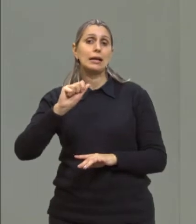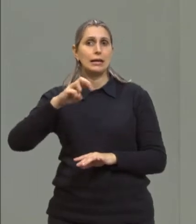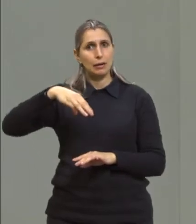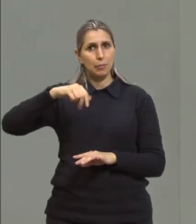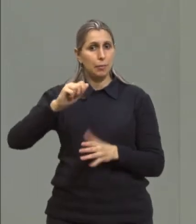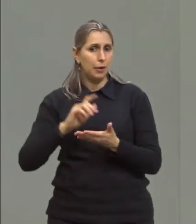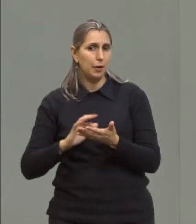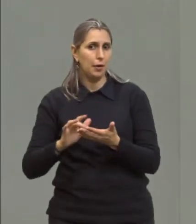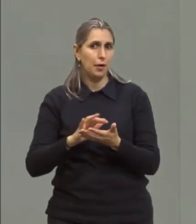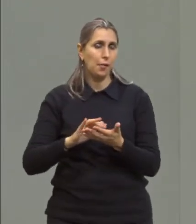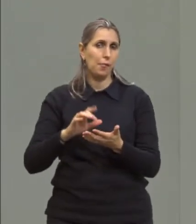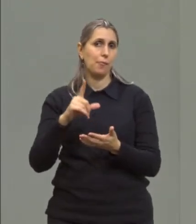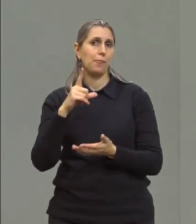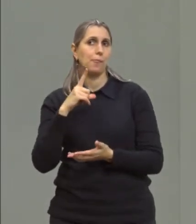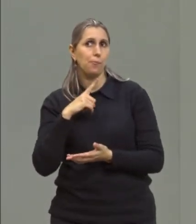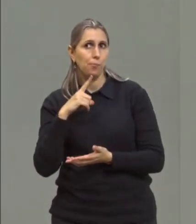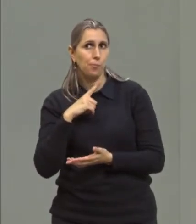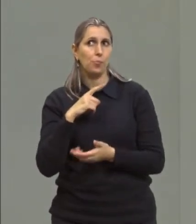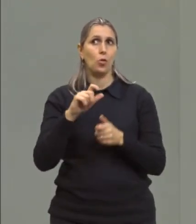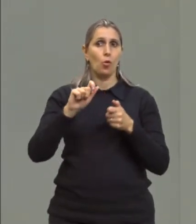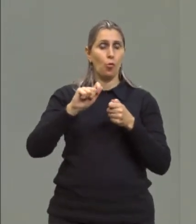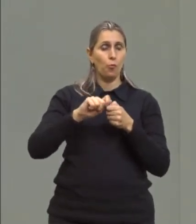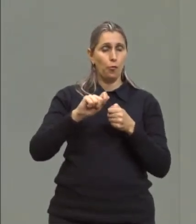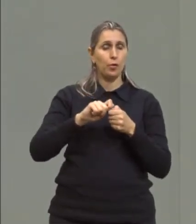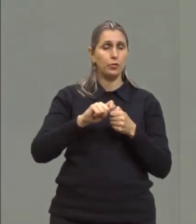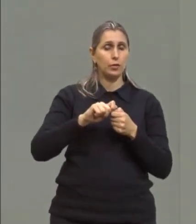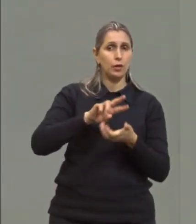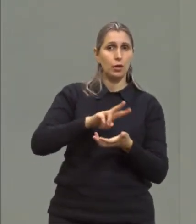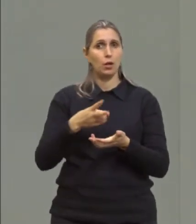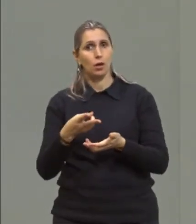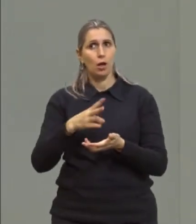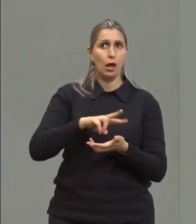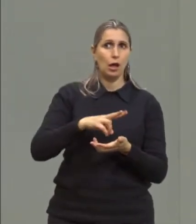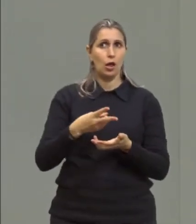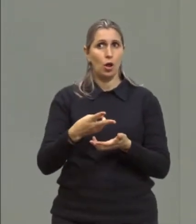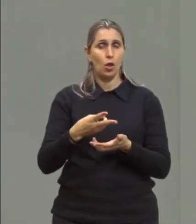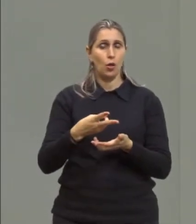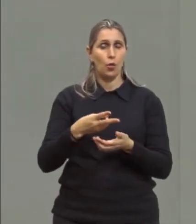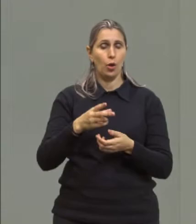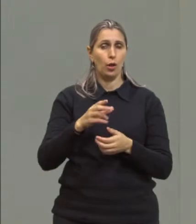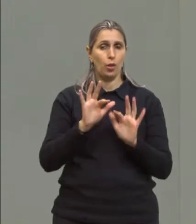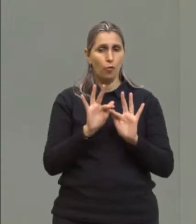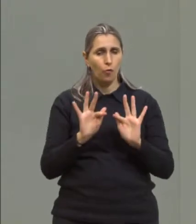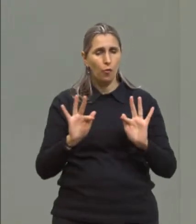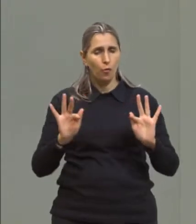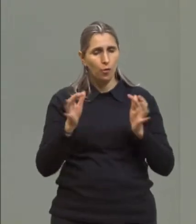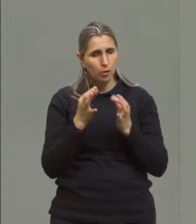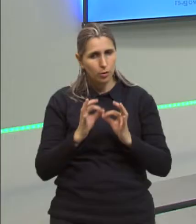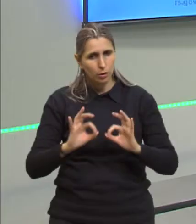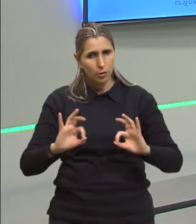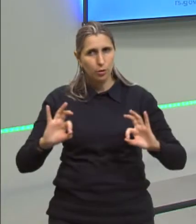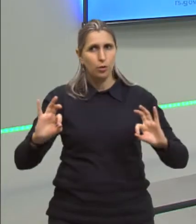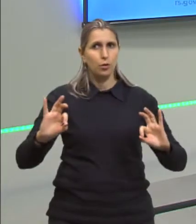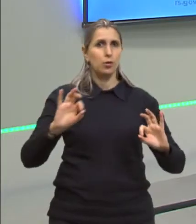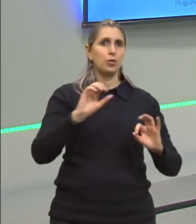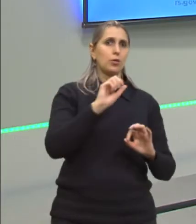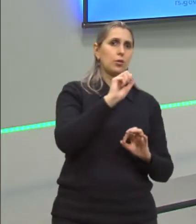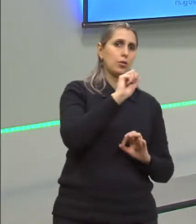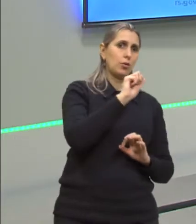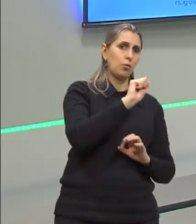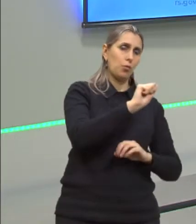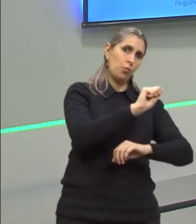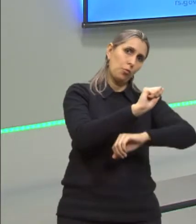Então, eu terei aqui como fazer com essa fórmula simples, que é o alfa sobre 1